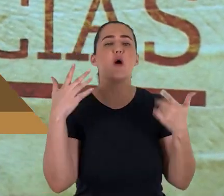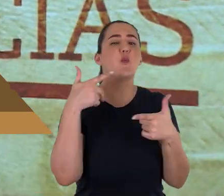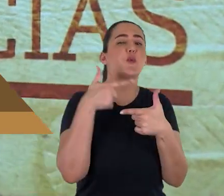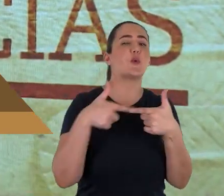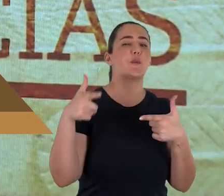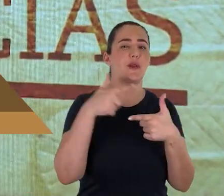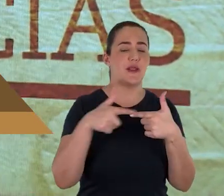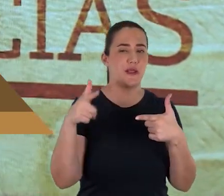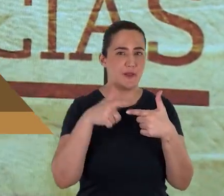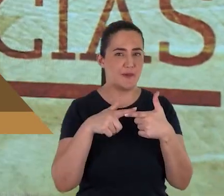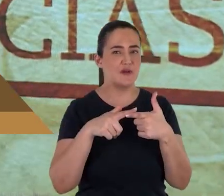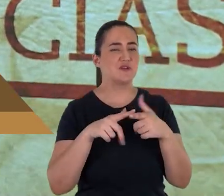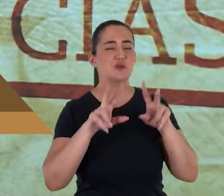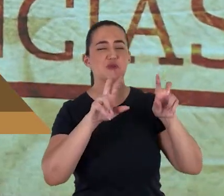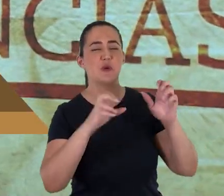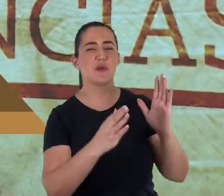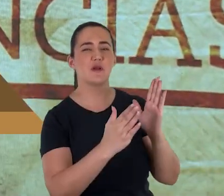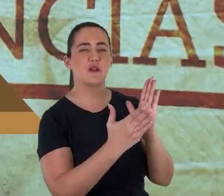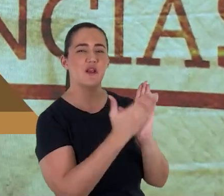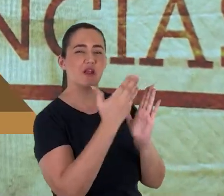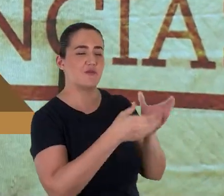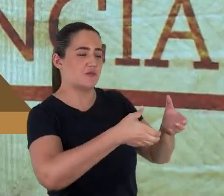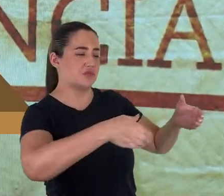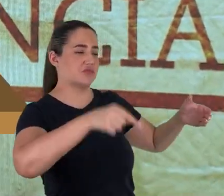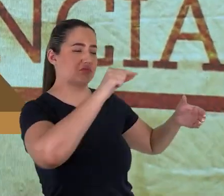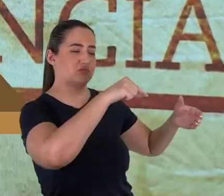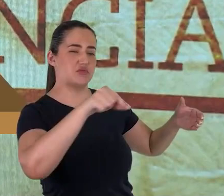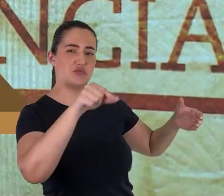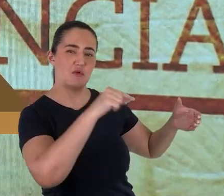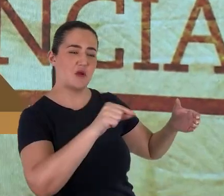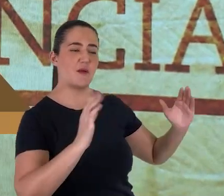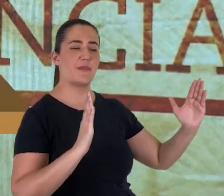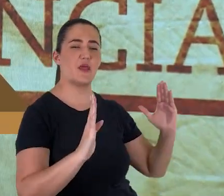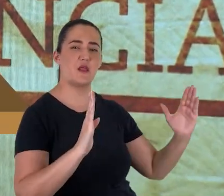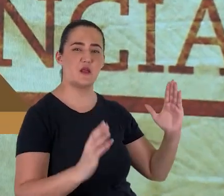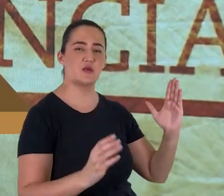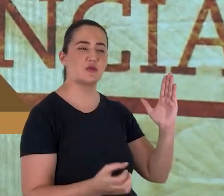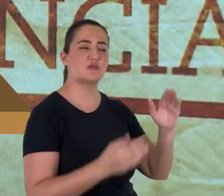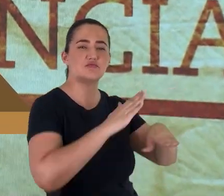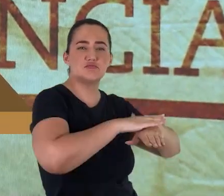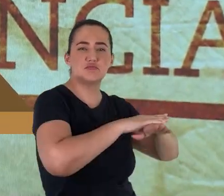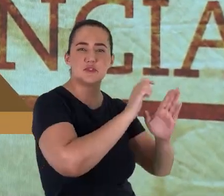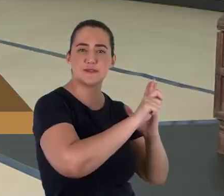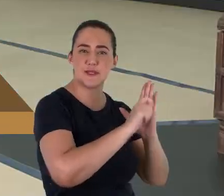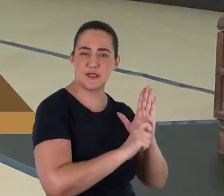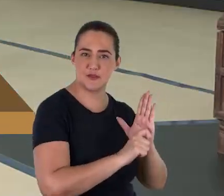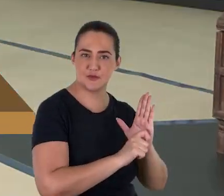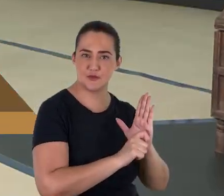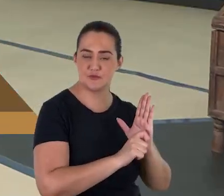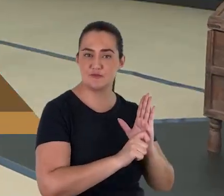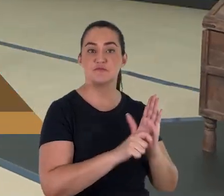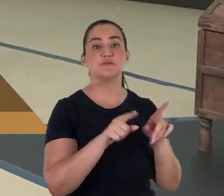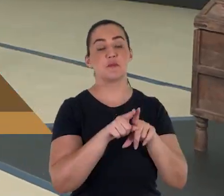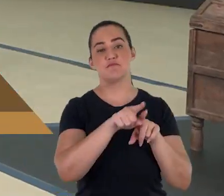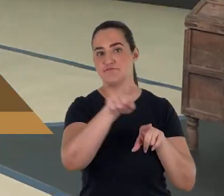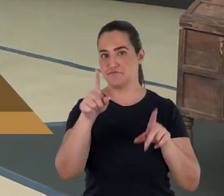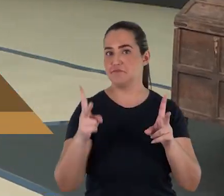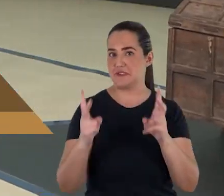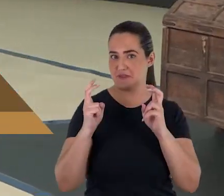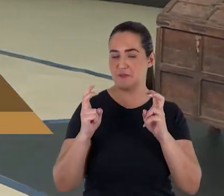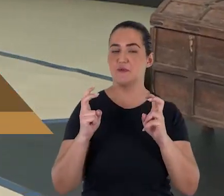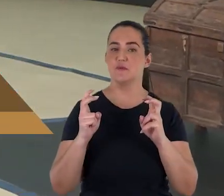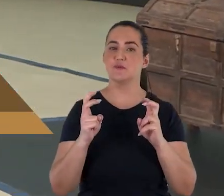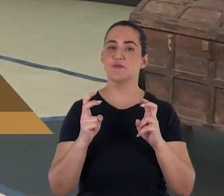pouco na questão da data do livro de Daniel, que eu já mencionei nos programas anteriores, está bem? Aliás, você deve estar percebendo